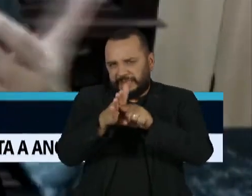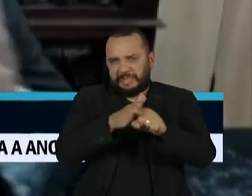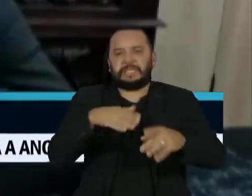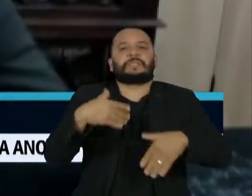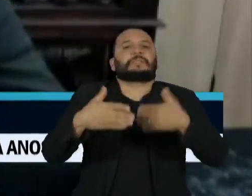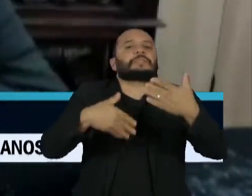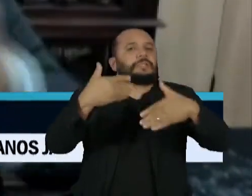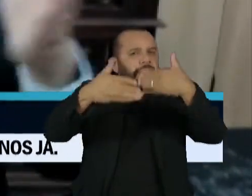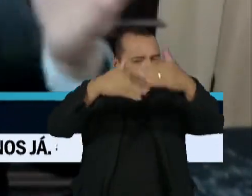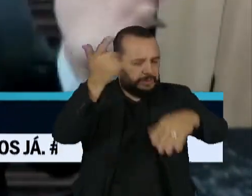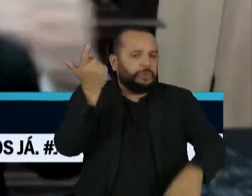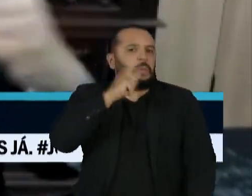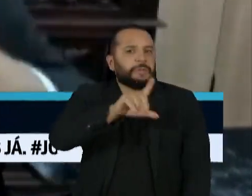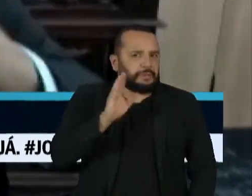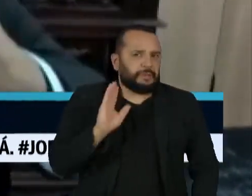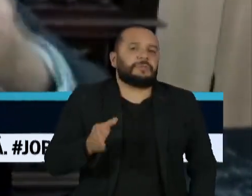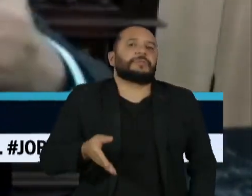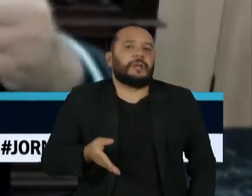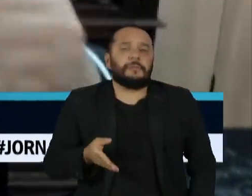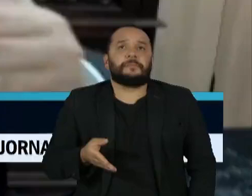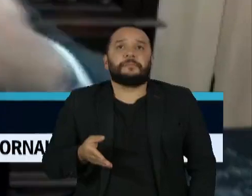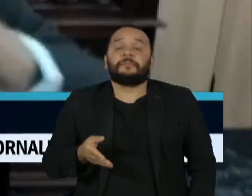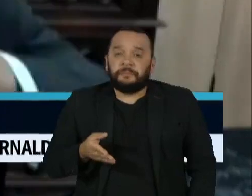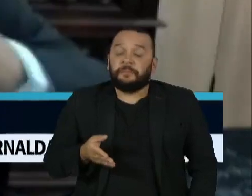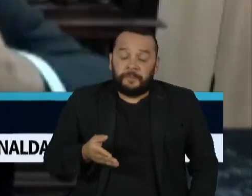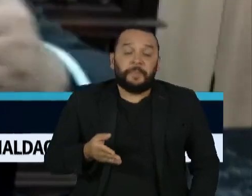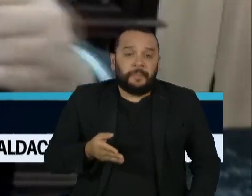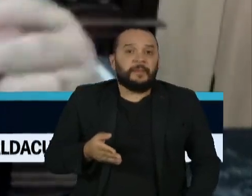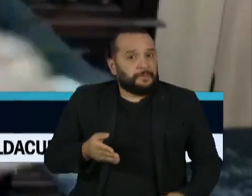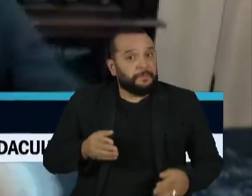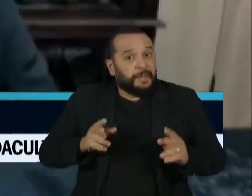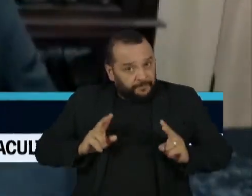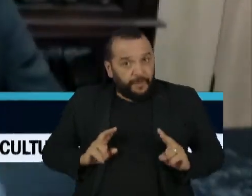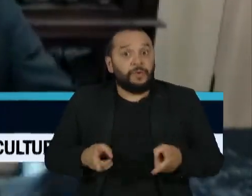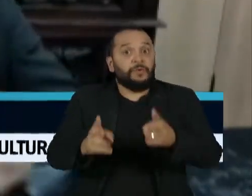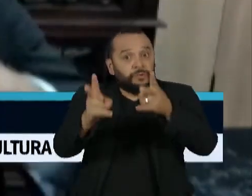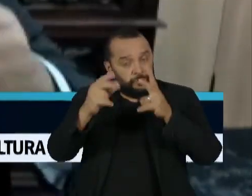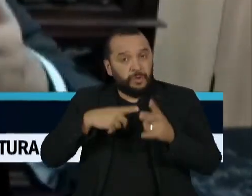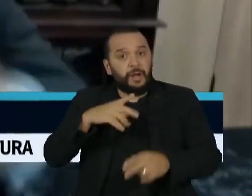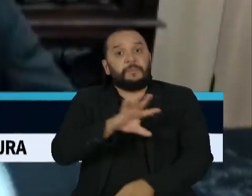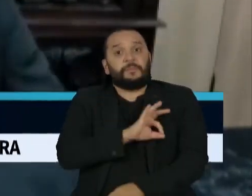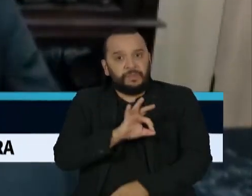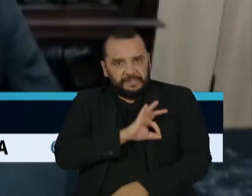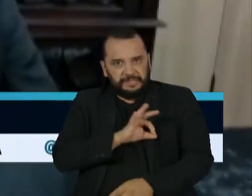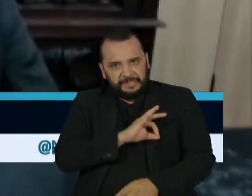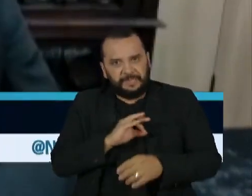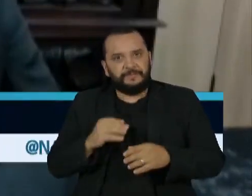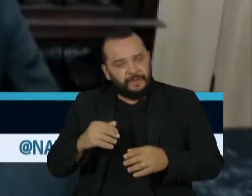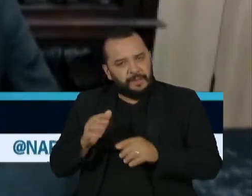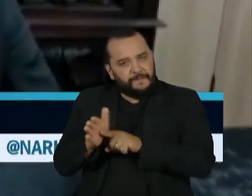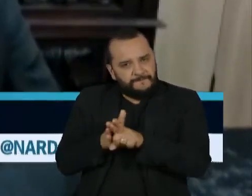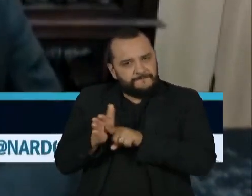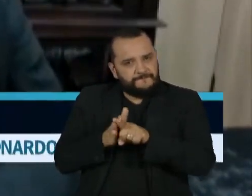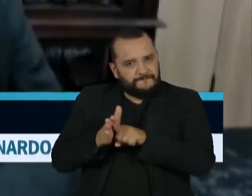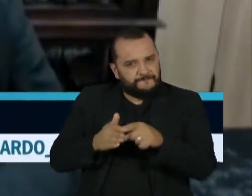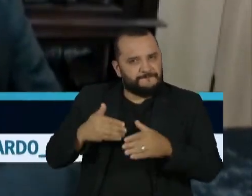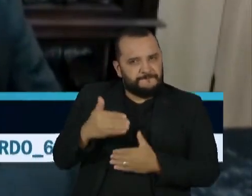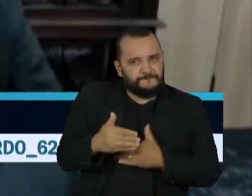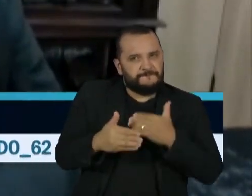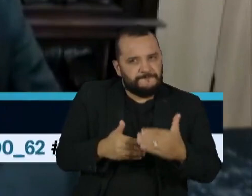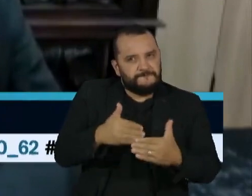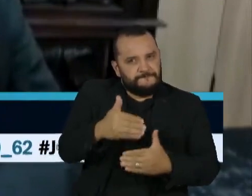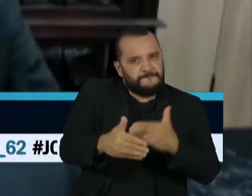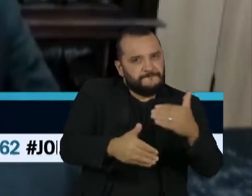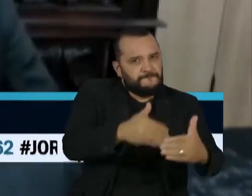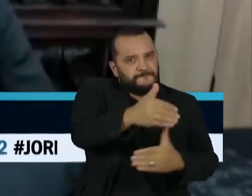indiciários quanto a isso, e aí progressivamente, tecnicamente, a polícia vai avançando para sair desses